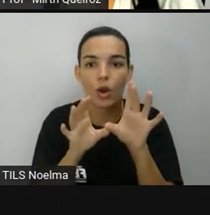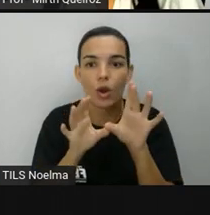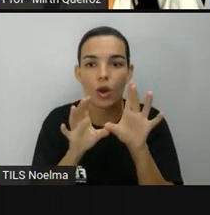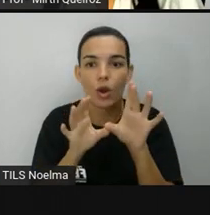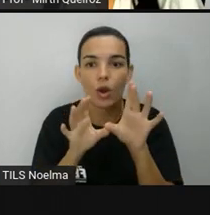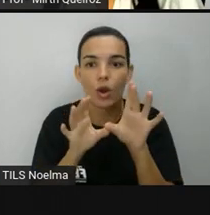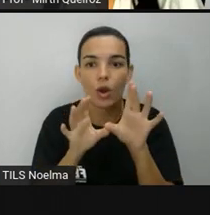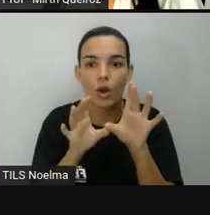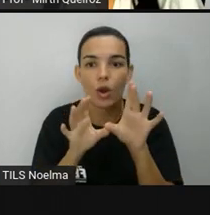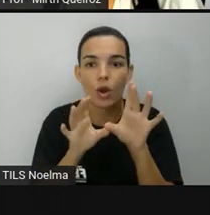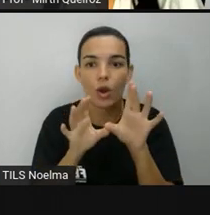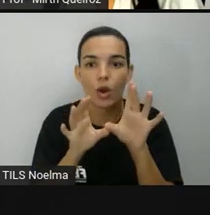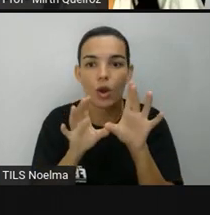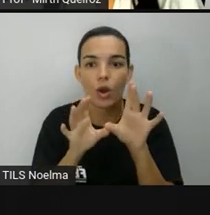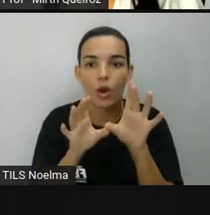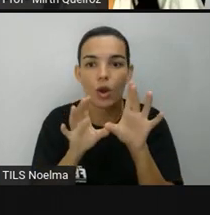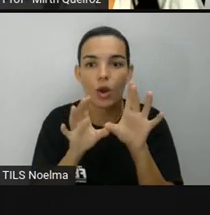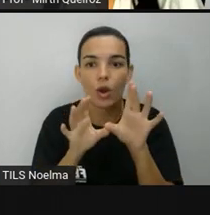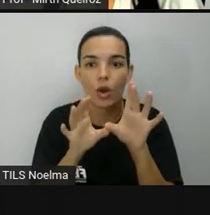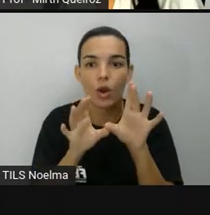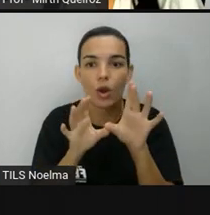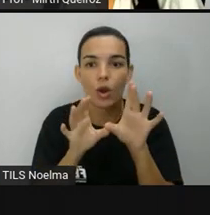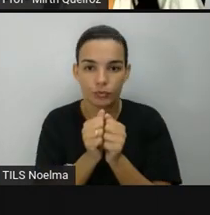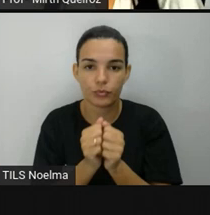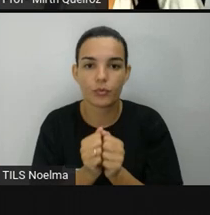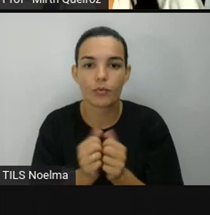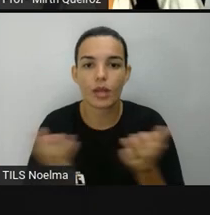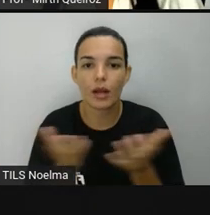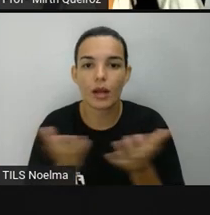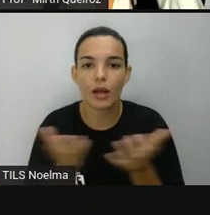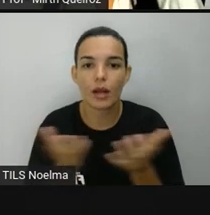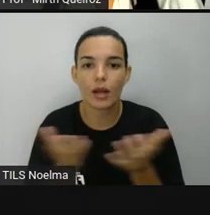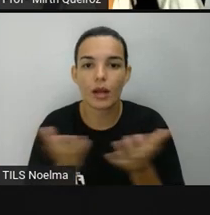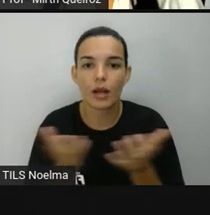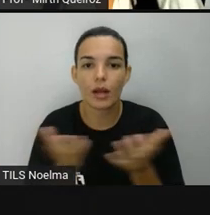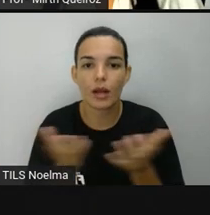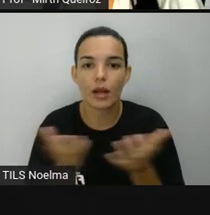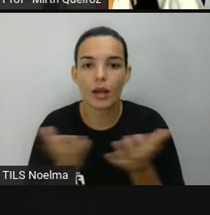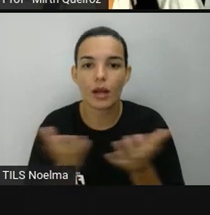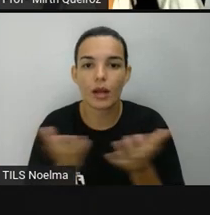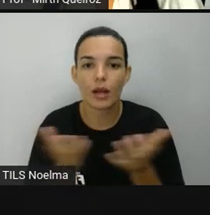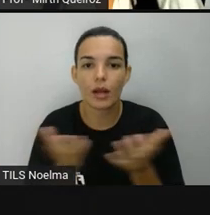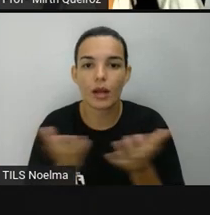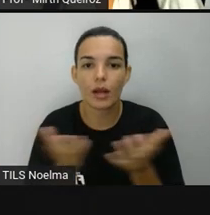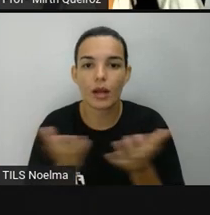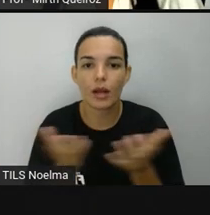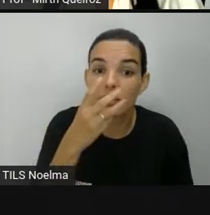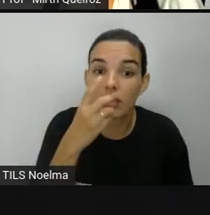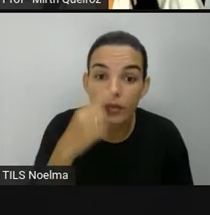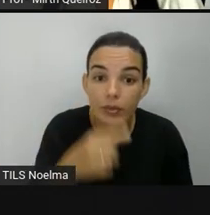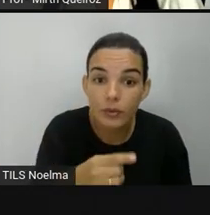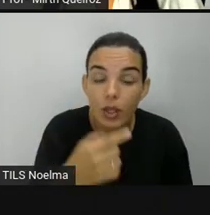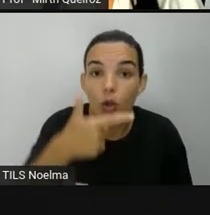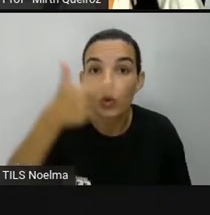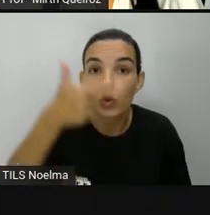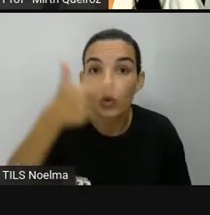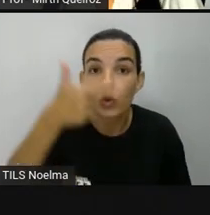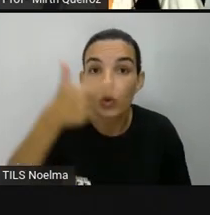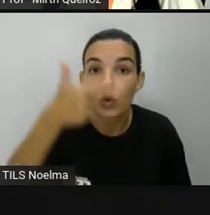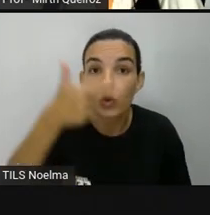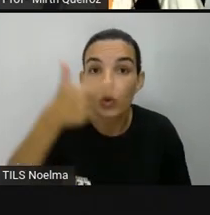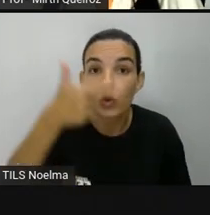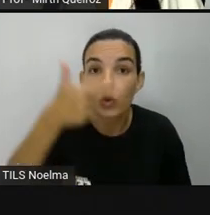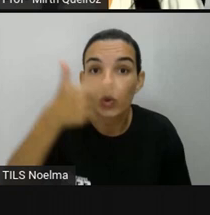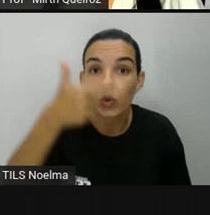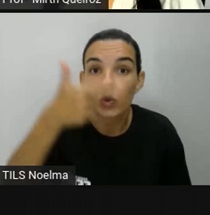e os porta-aviões. E três cruzadores representados aí por dois quadradinhos, que a gente utilizou aqui a cor laranja.